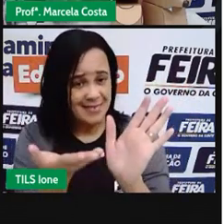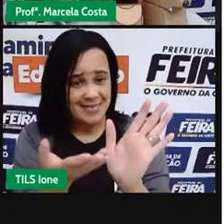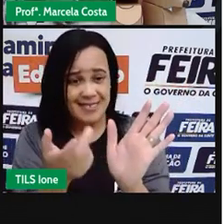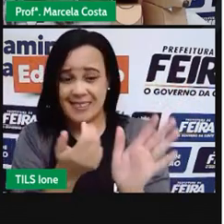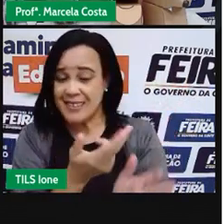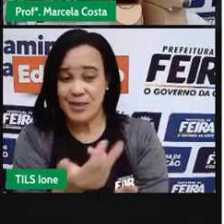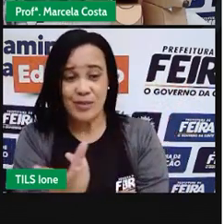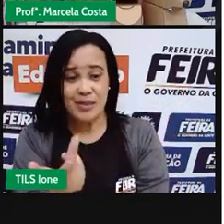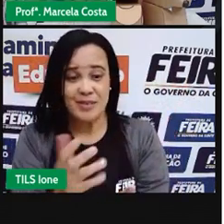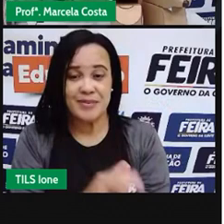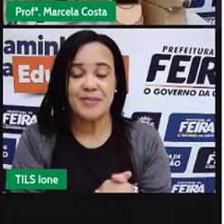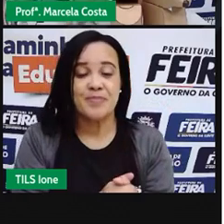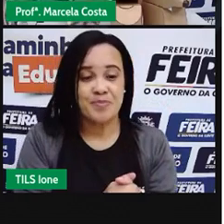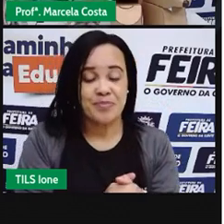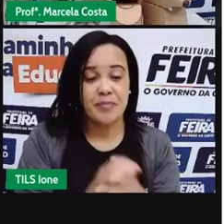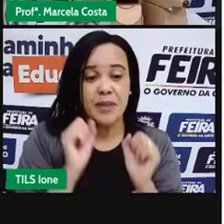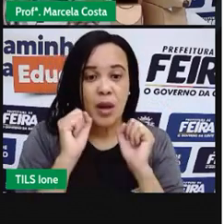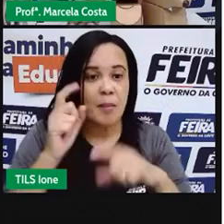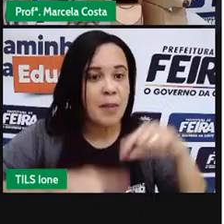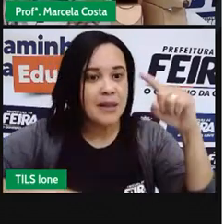vocês vão precisar de